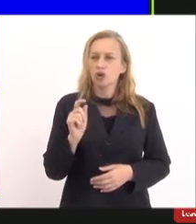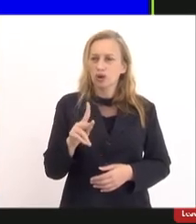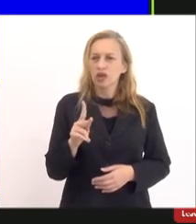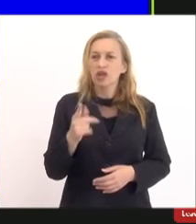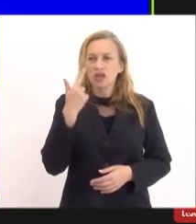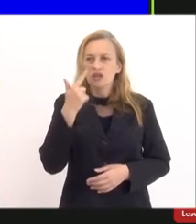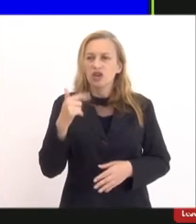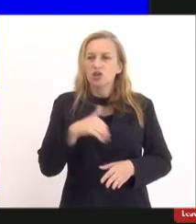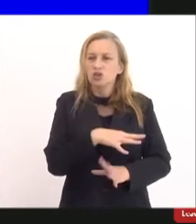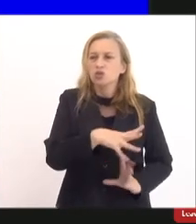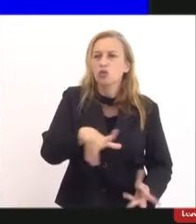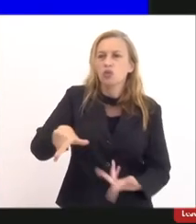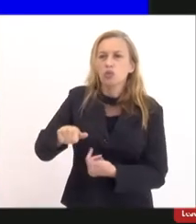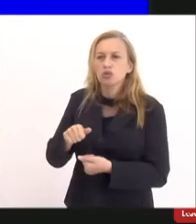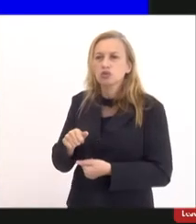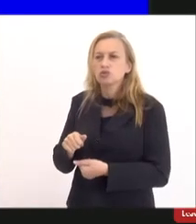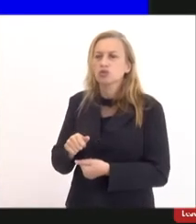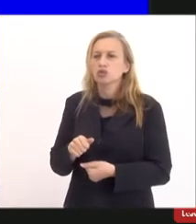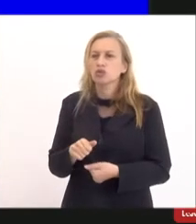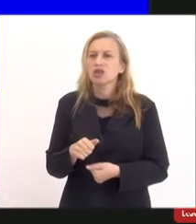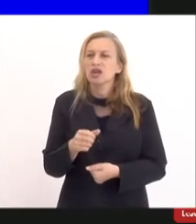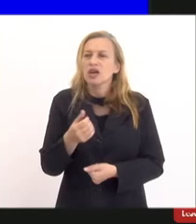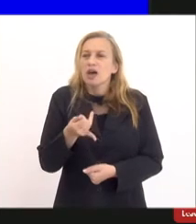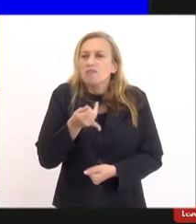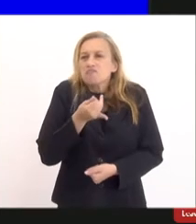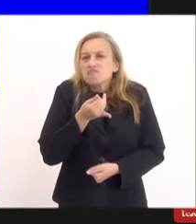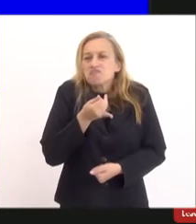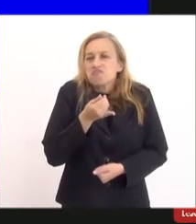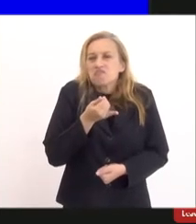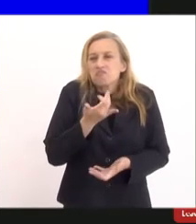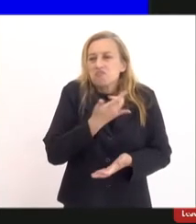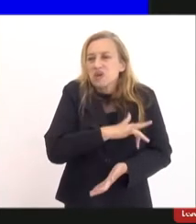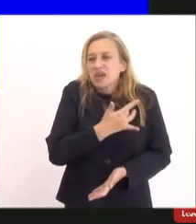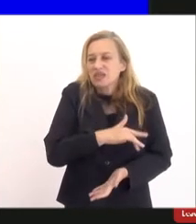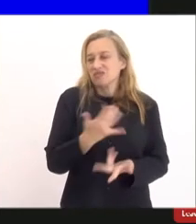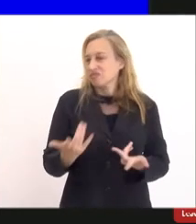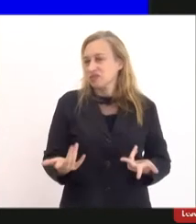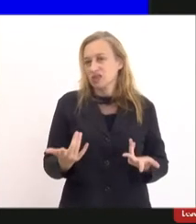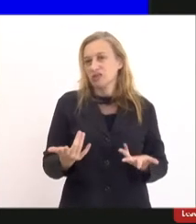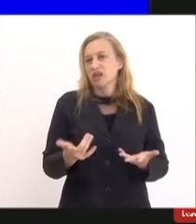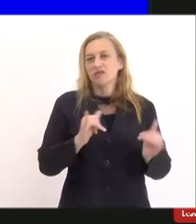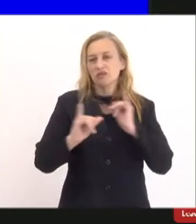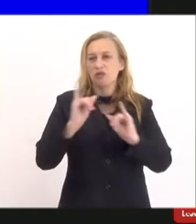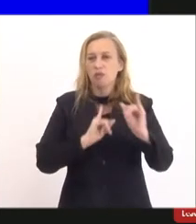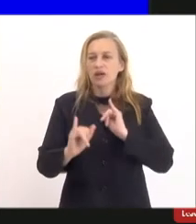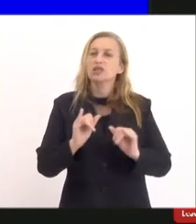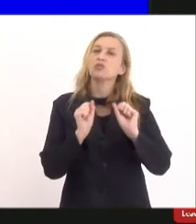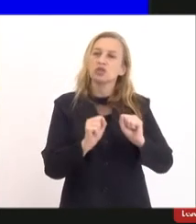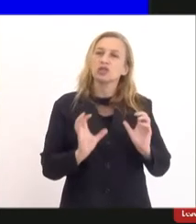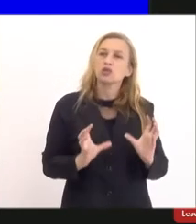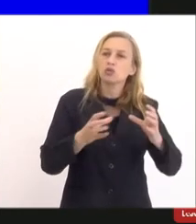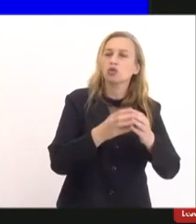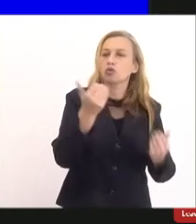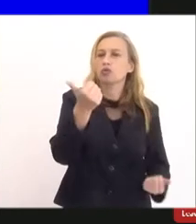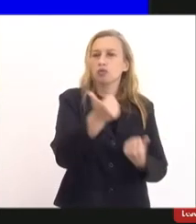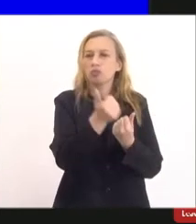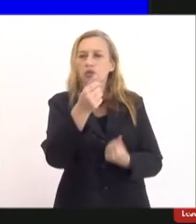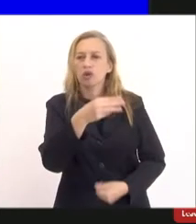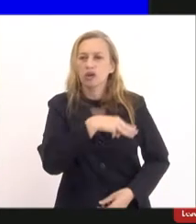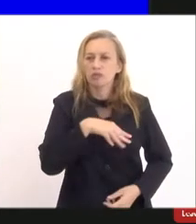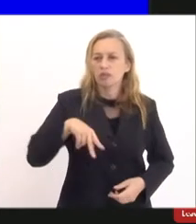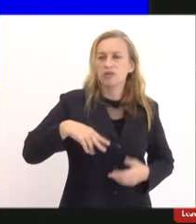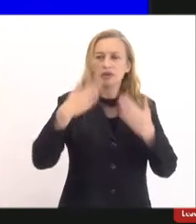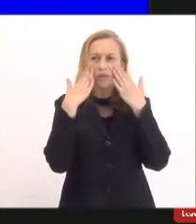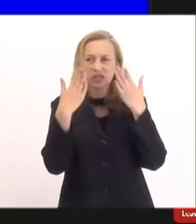é uma pena que a gente não tenha trazido dados para isso, eu poderia ter trazido o grupo de apoio técnico do MP para fazer uma